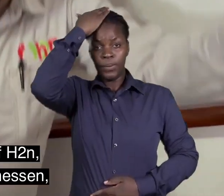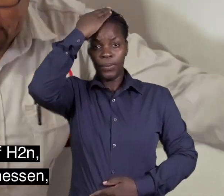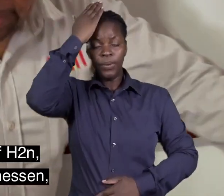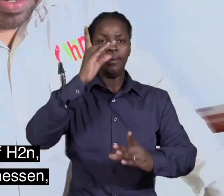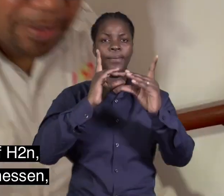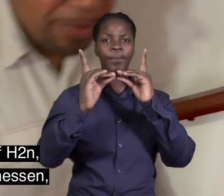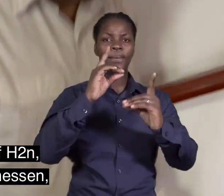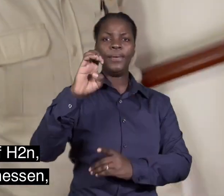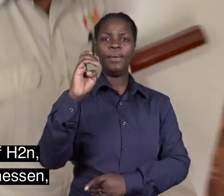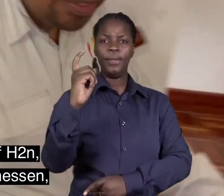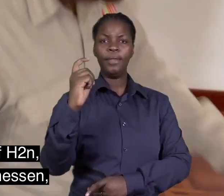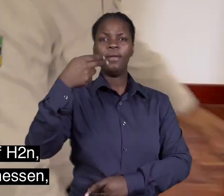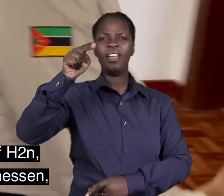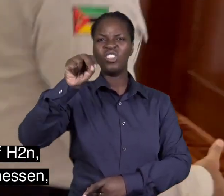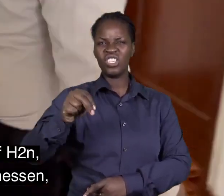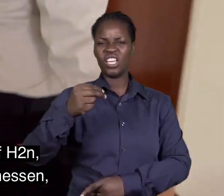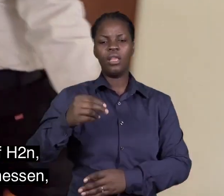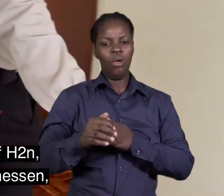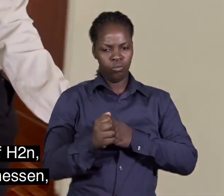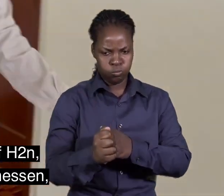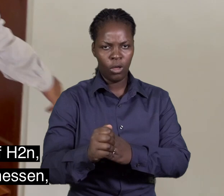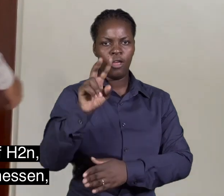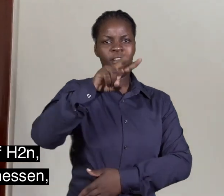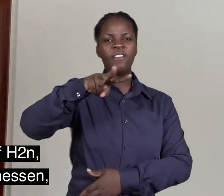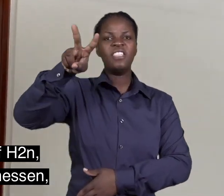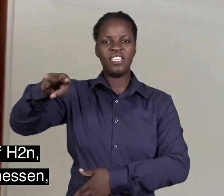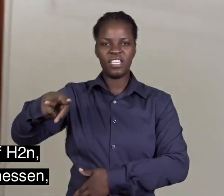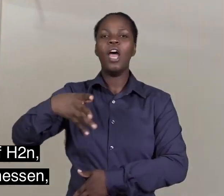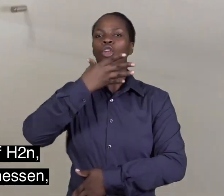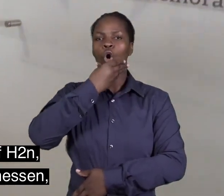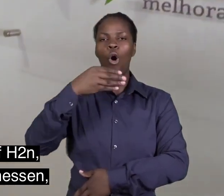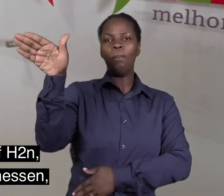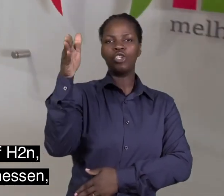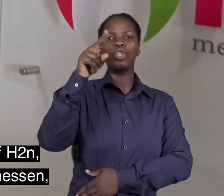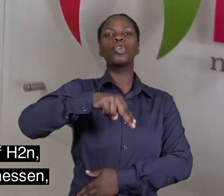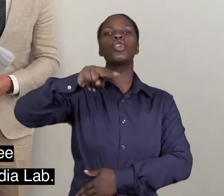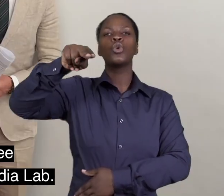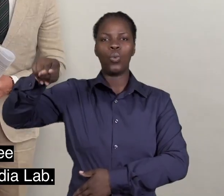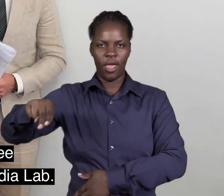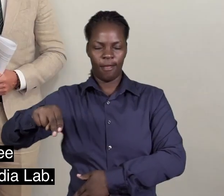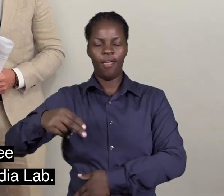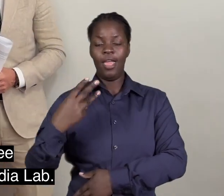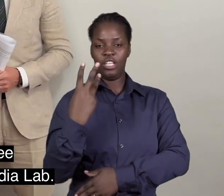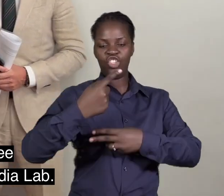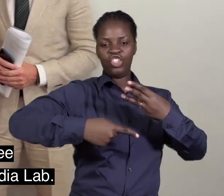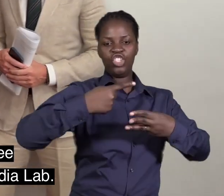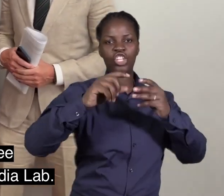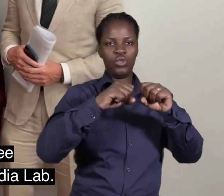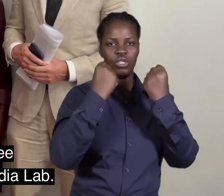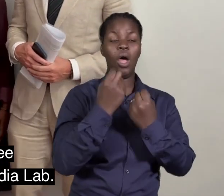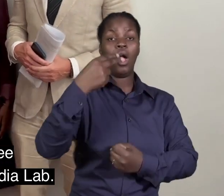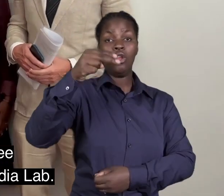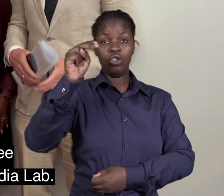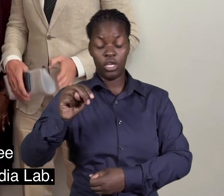Sérgio Schussane, diretor executivo da H2N, conduziu a visita de Econ Graham Johannesson, embaixador da Noruega, às três